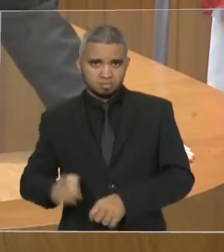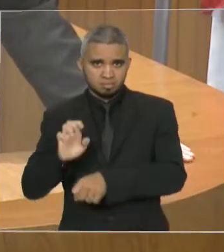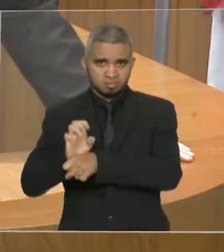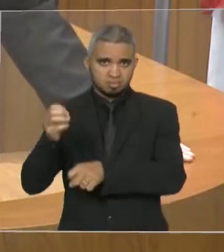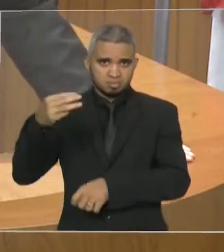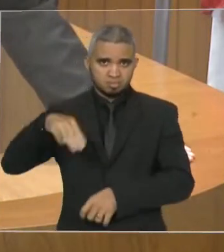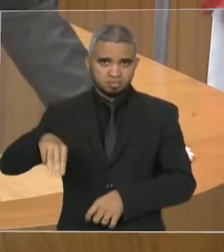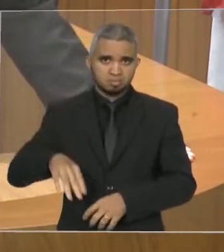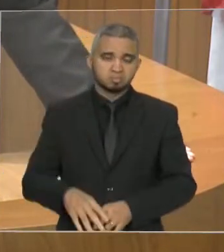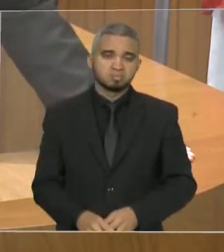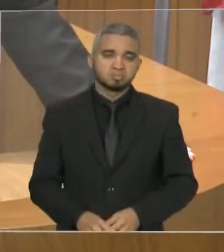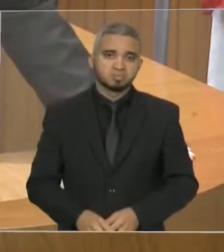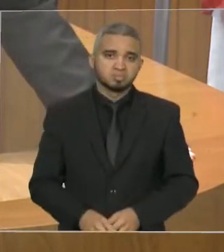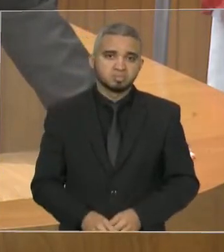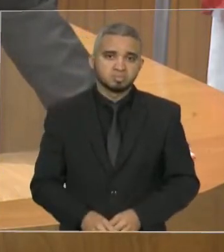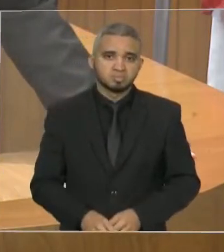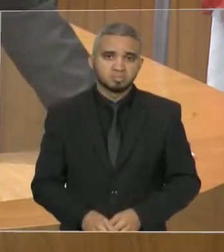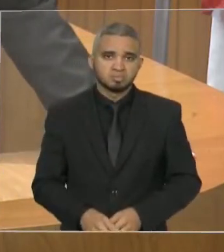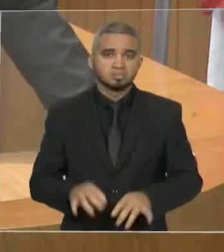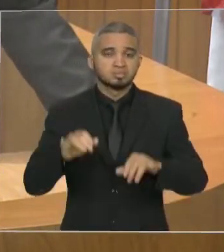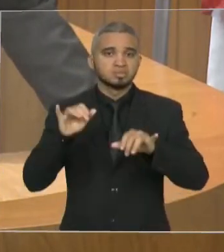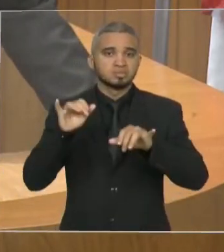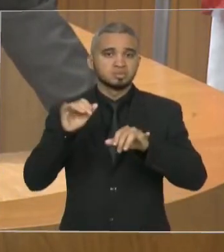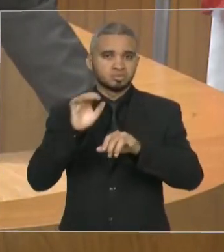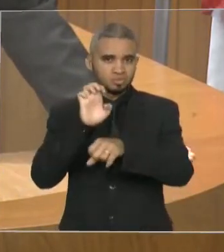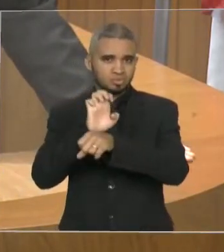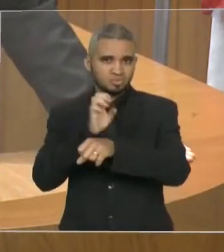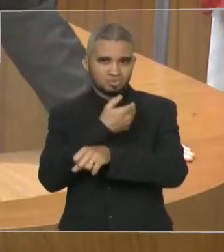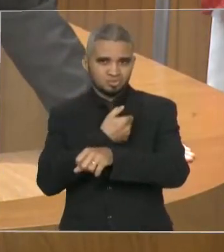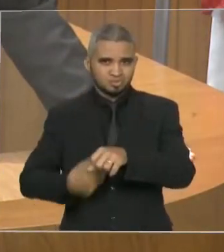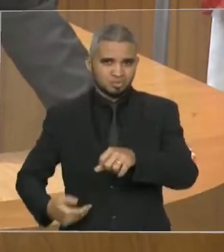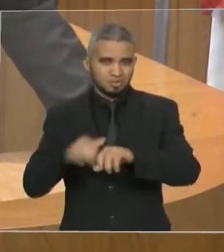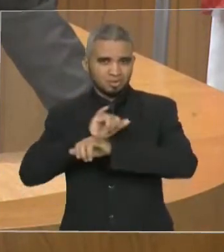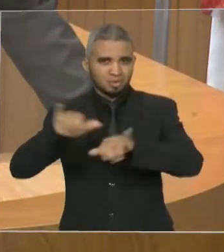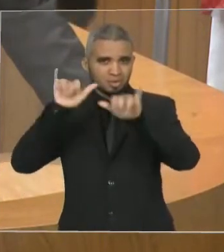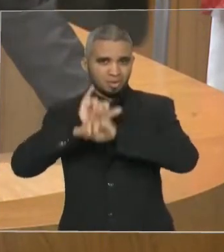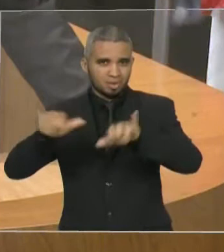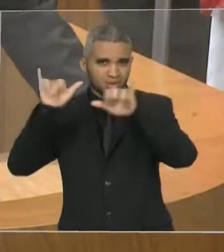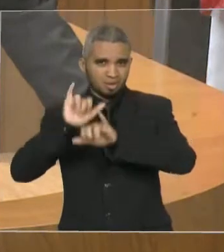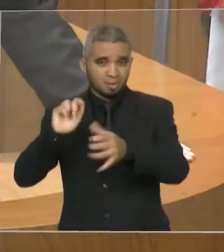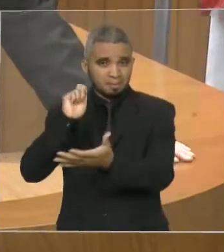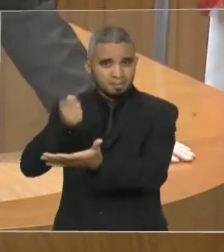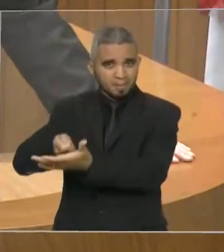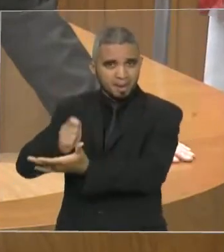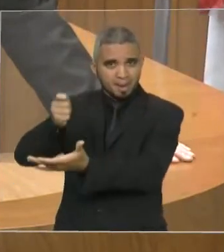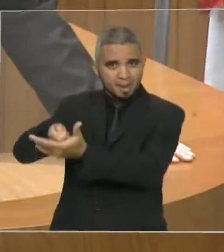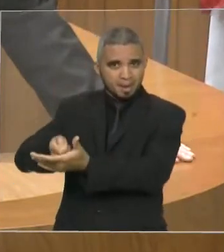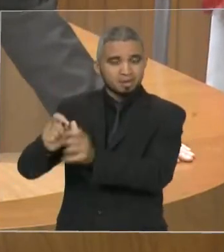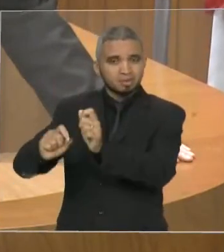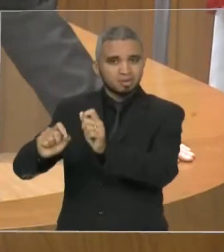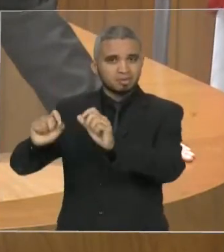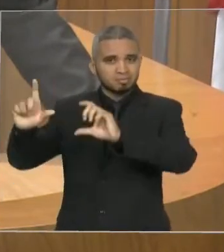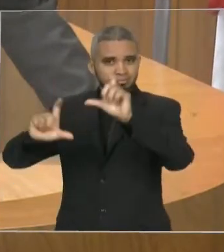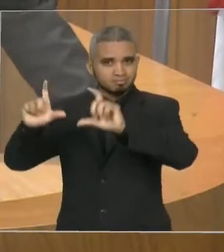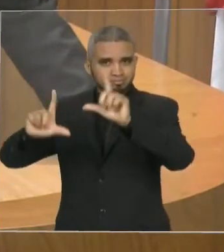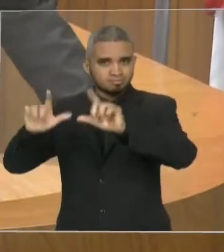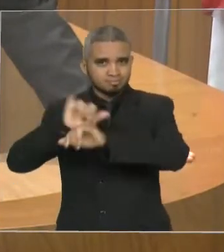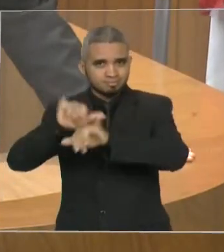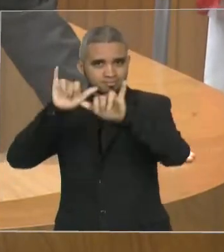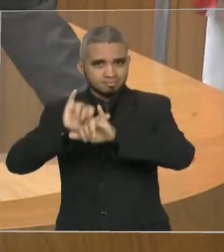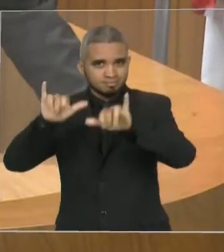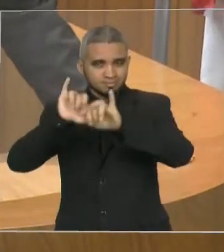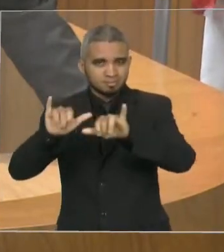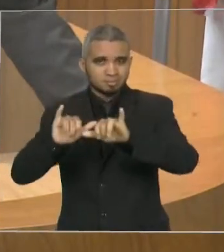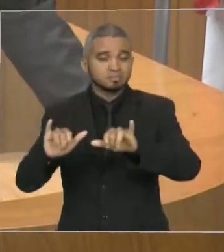que, para as propagandas do Governo do Estado, pagas com recursos públicos e pagas num